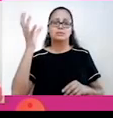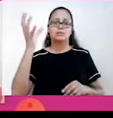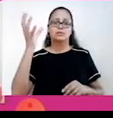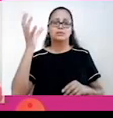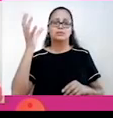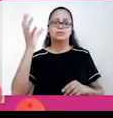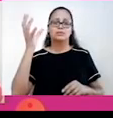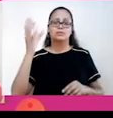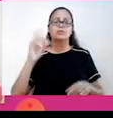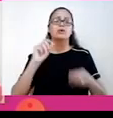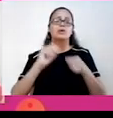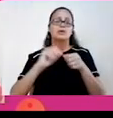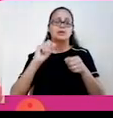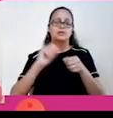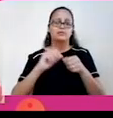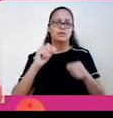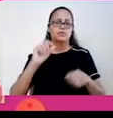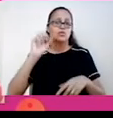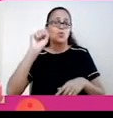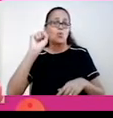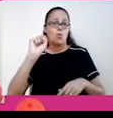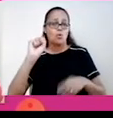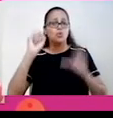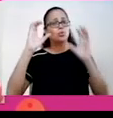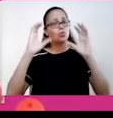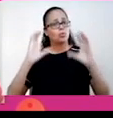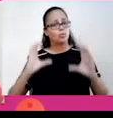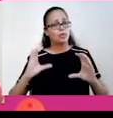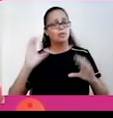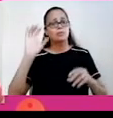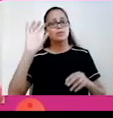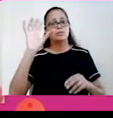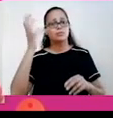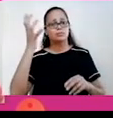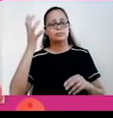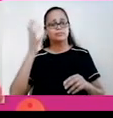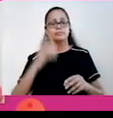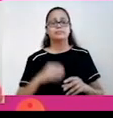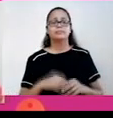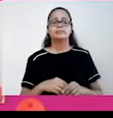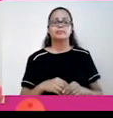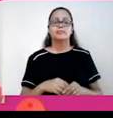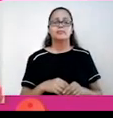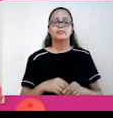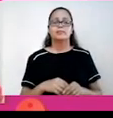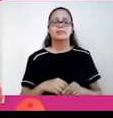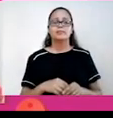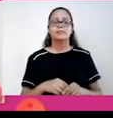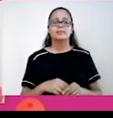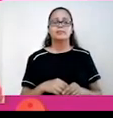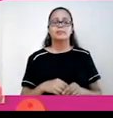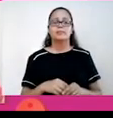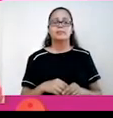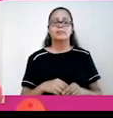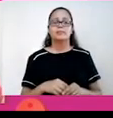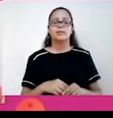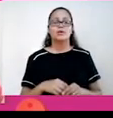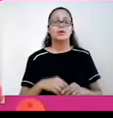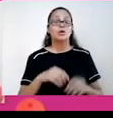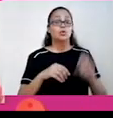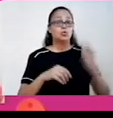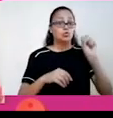geral da atmosfera, que provoca oito comportamentos climáticos, né? Que estão listados aqui, vamos falar já já sobre eles.